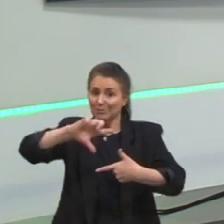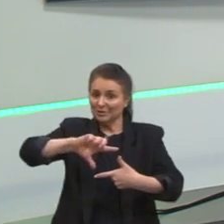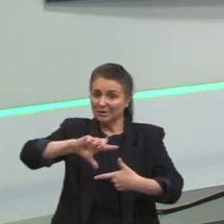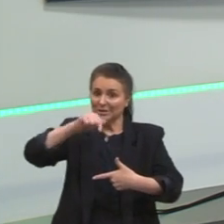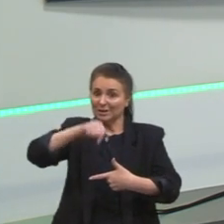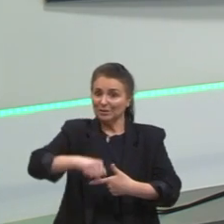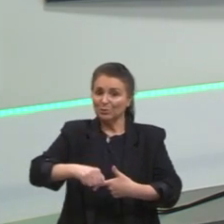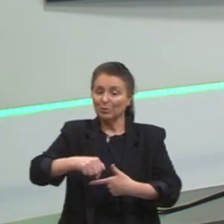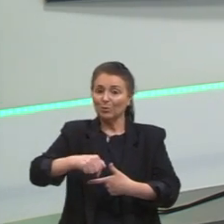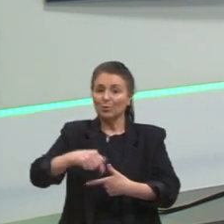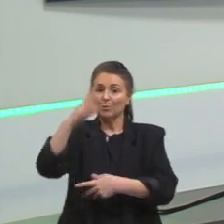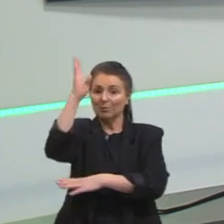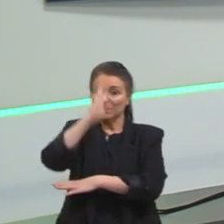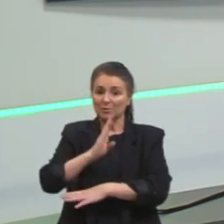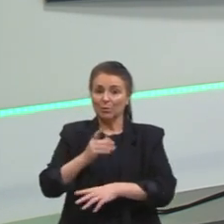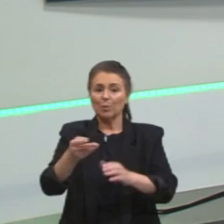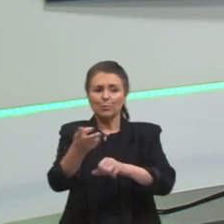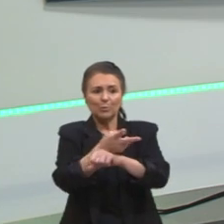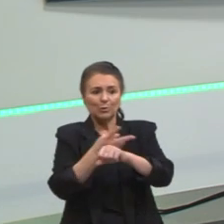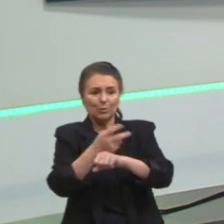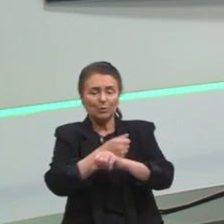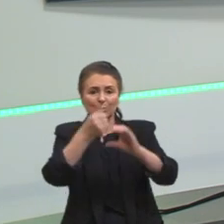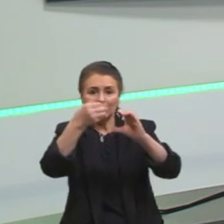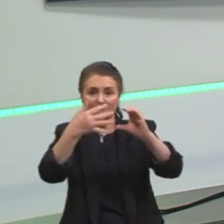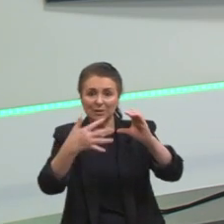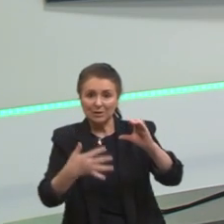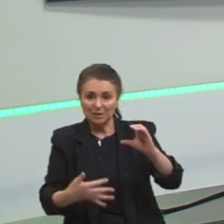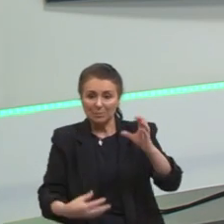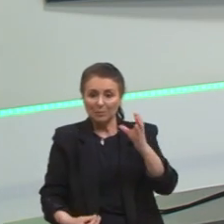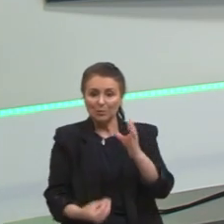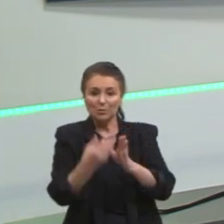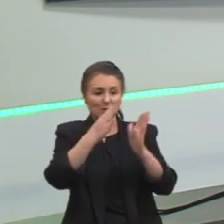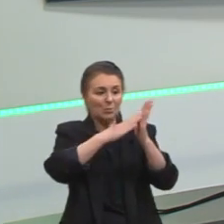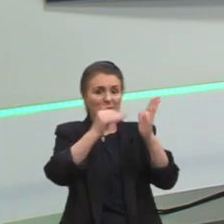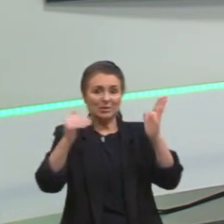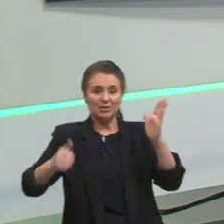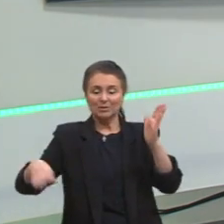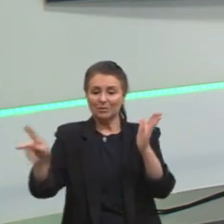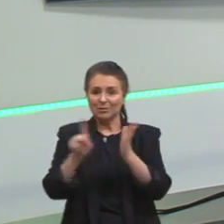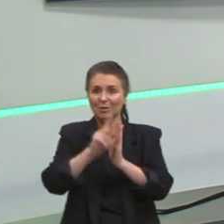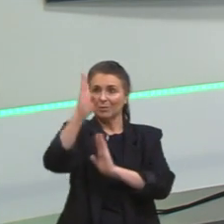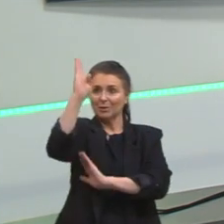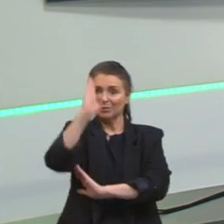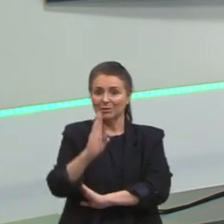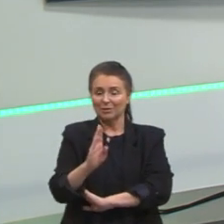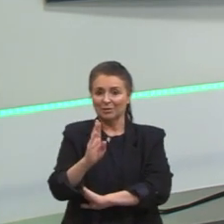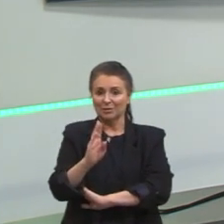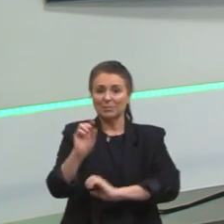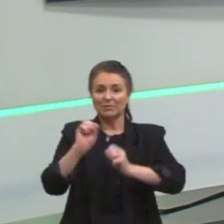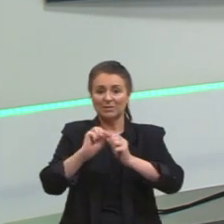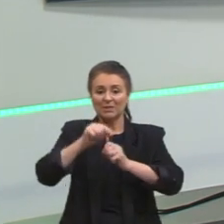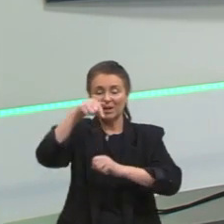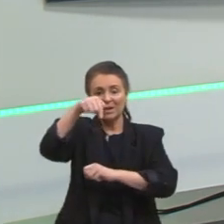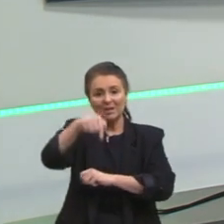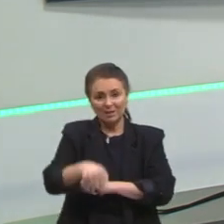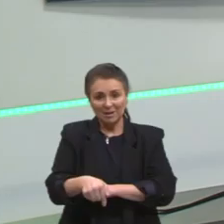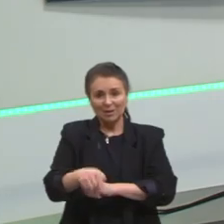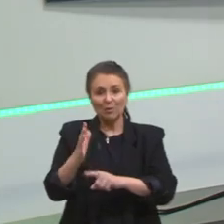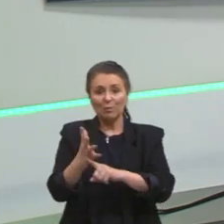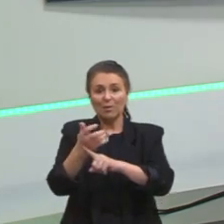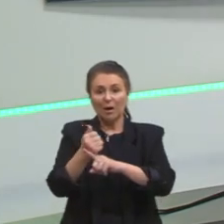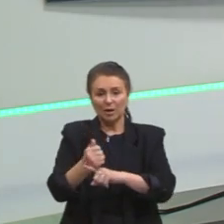uma característica para a nossa produção estética. Buscando aqui fazer uma arte abrasileirada.